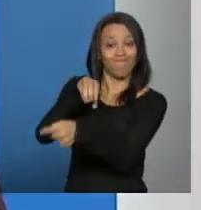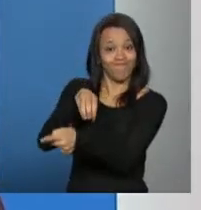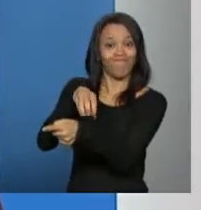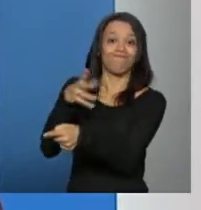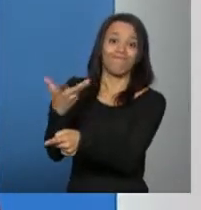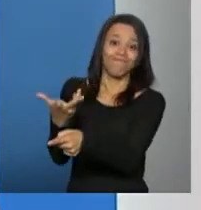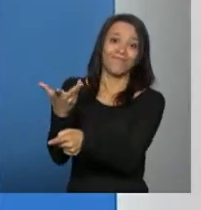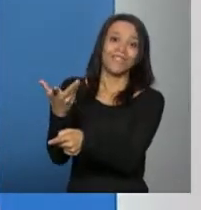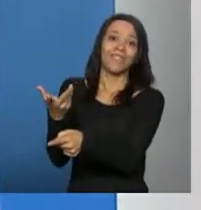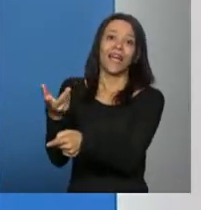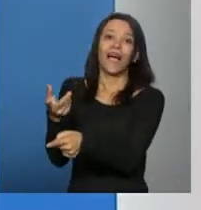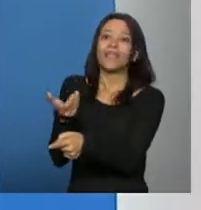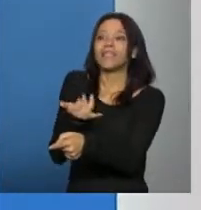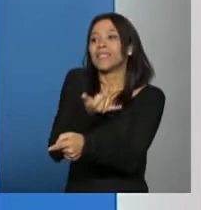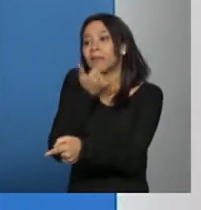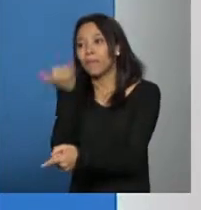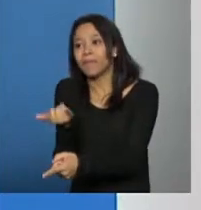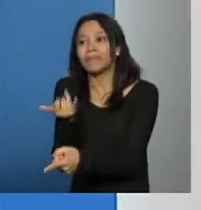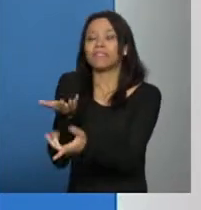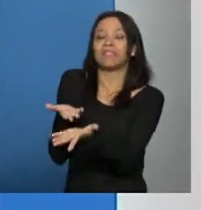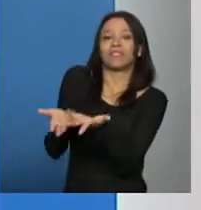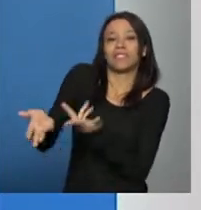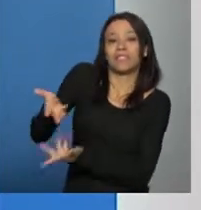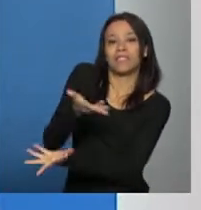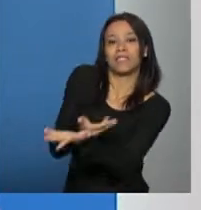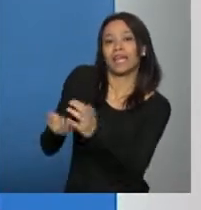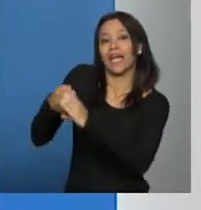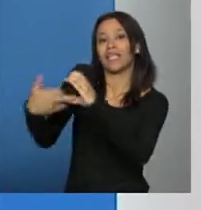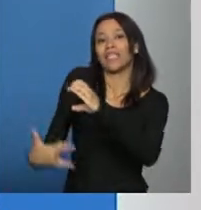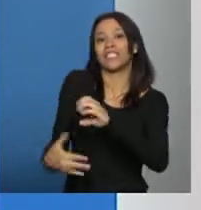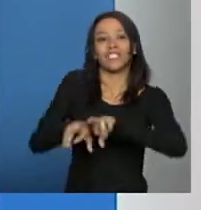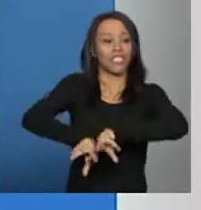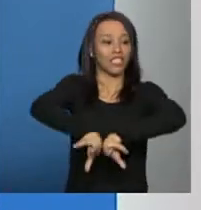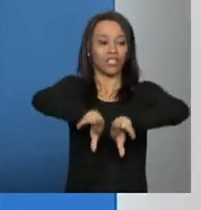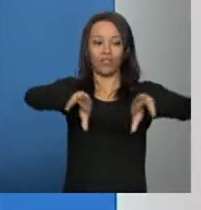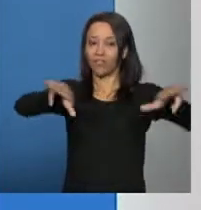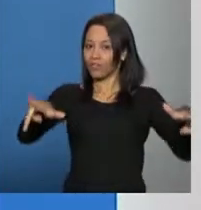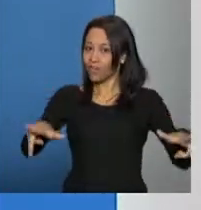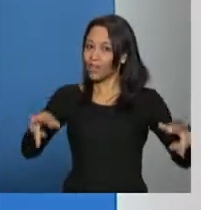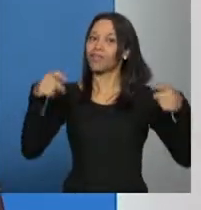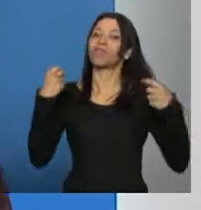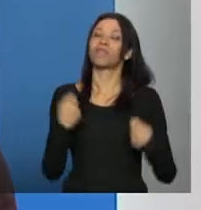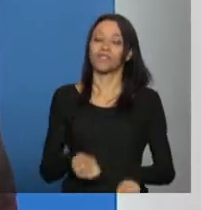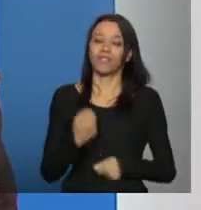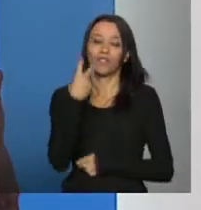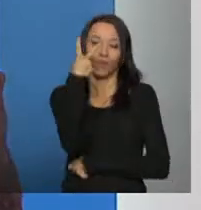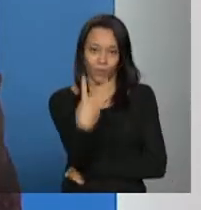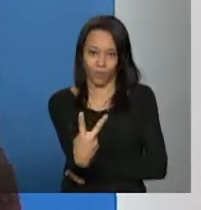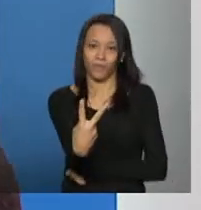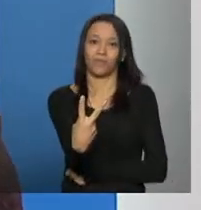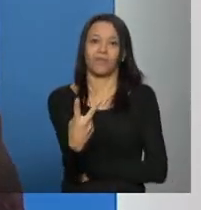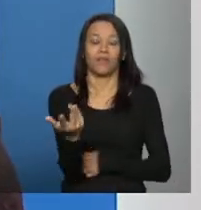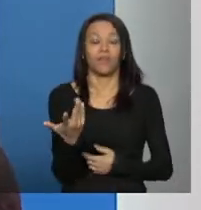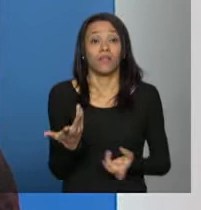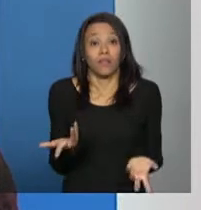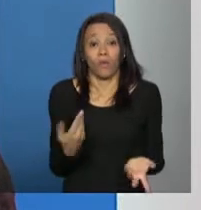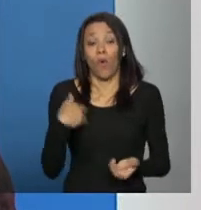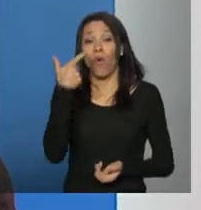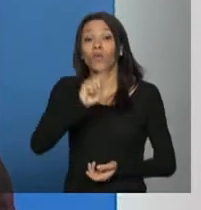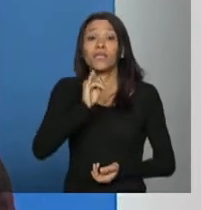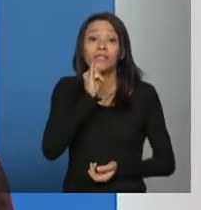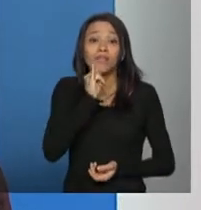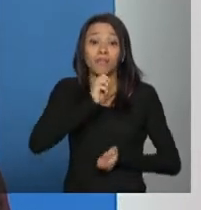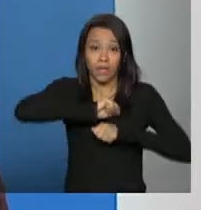envolvida no atendimento tem características distintas então é para inserir duas vezes um outro exemplo que clareia essa